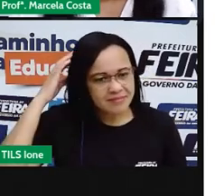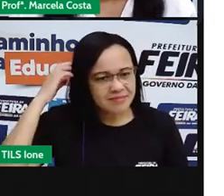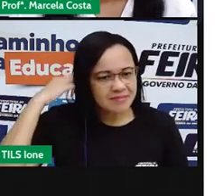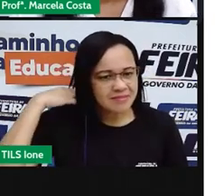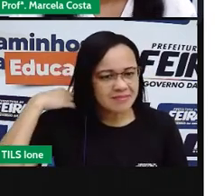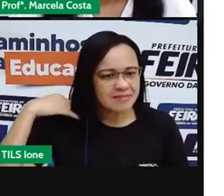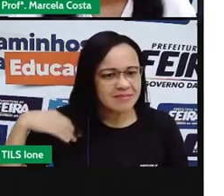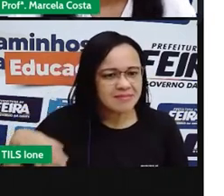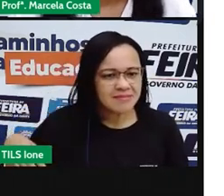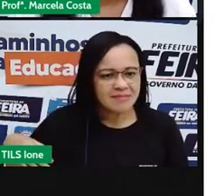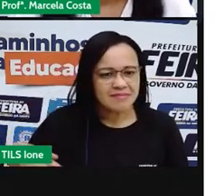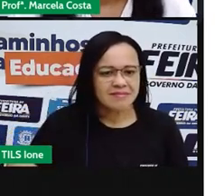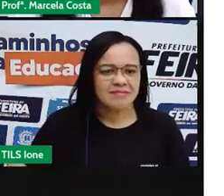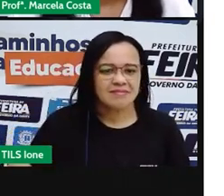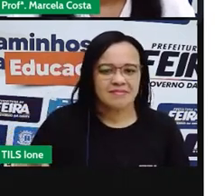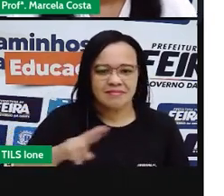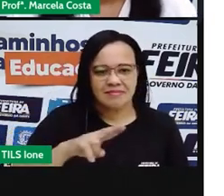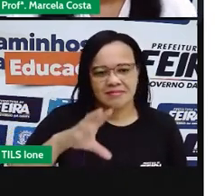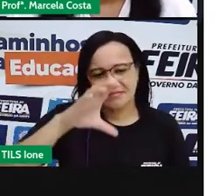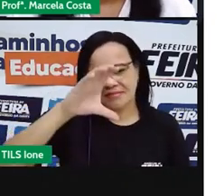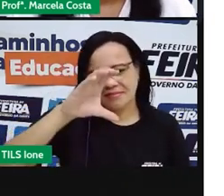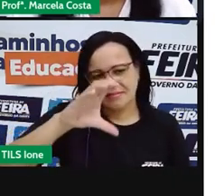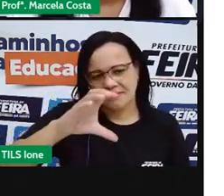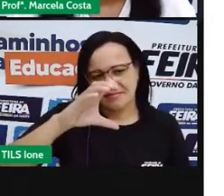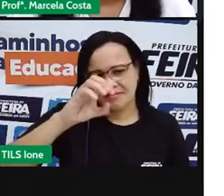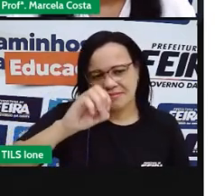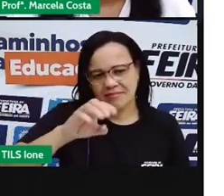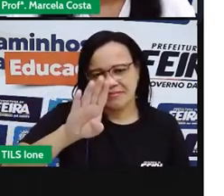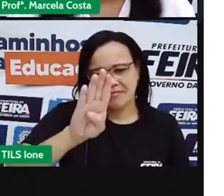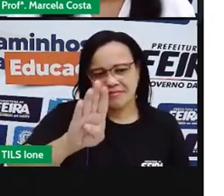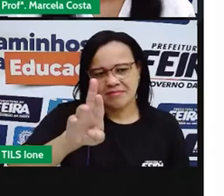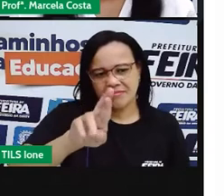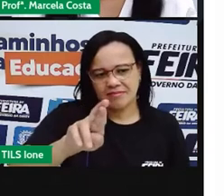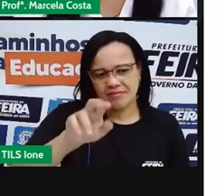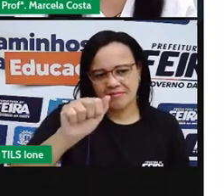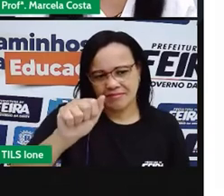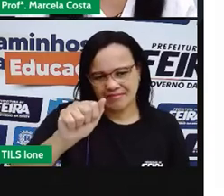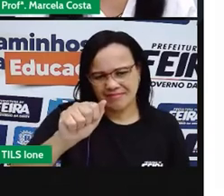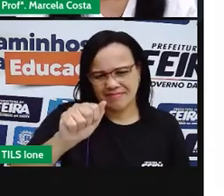esse animal é a cobra.